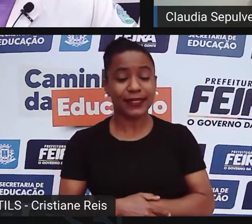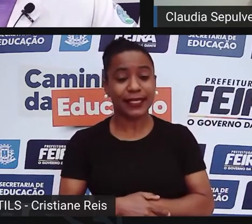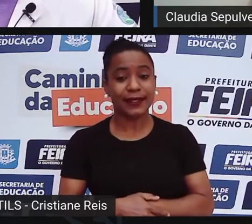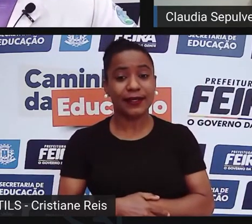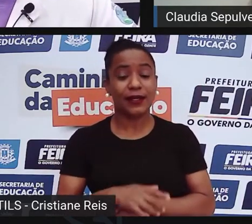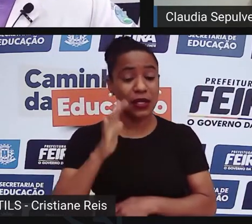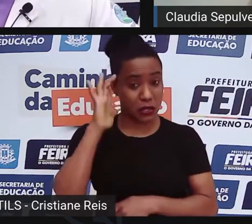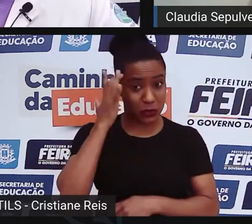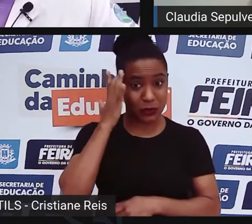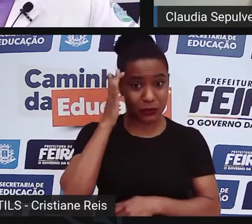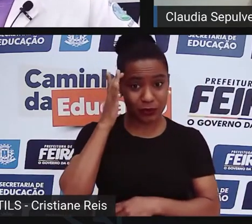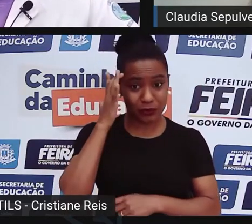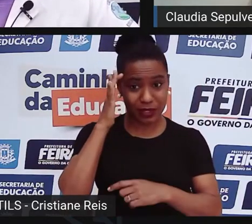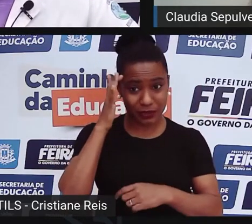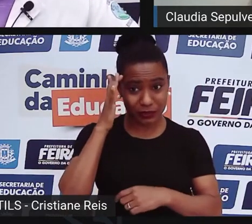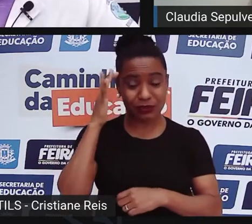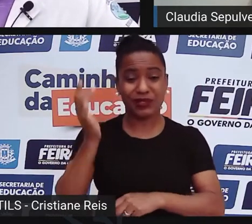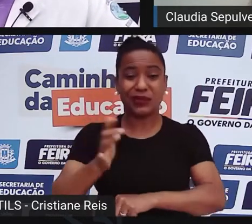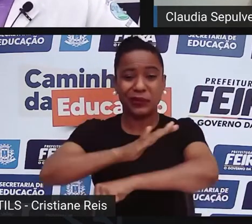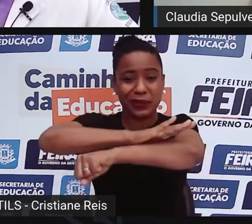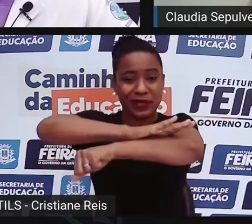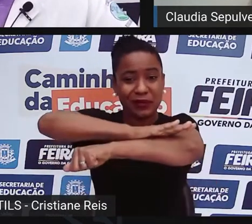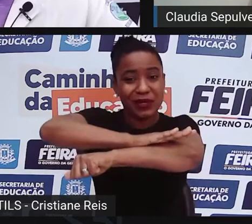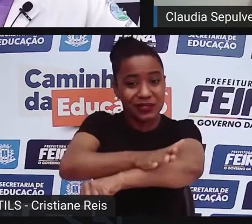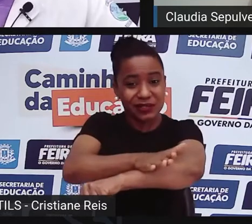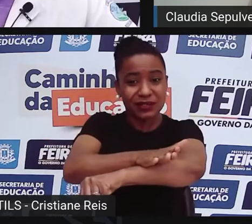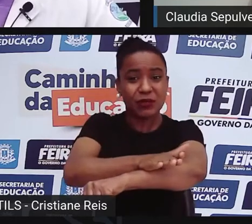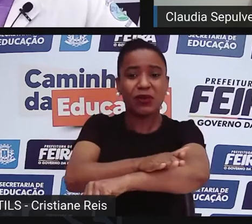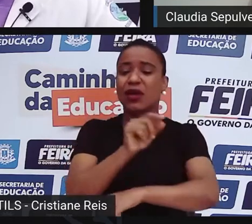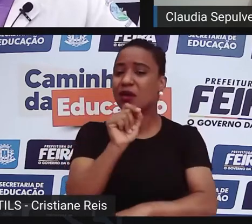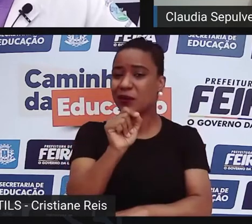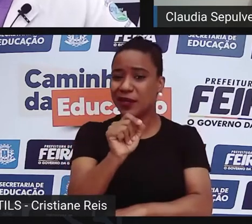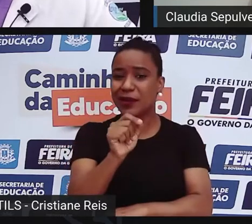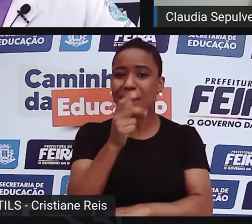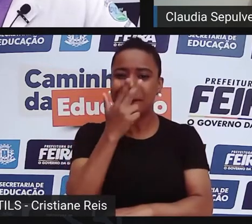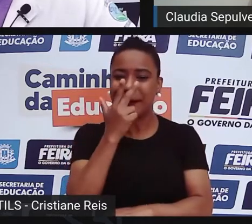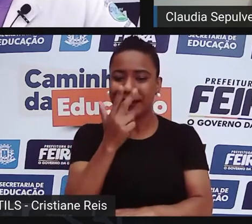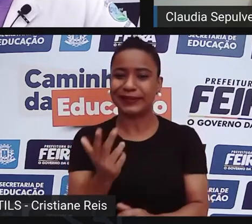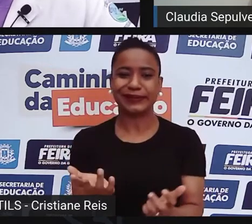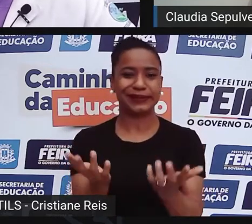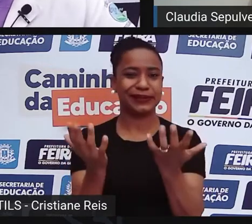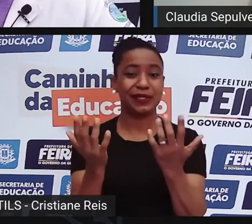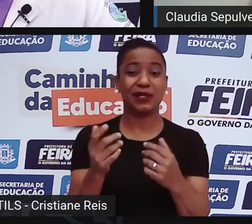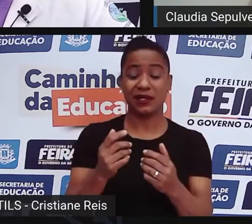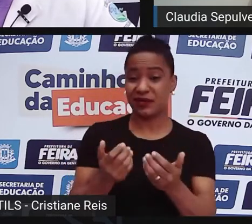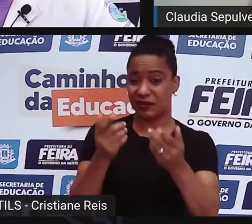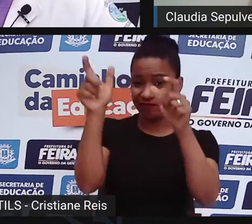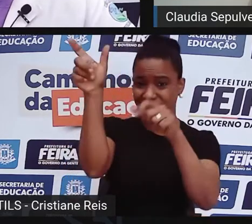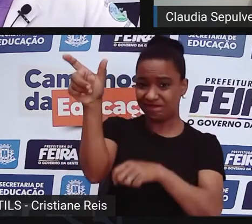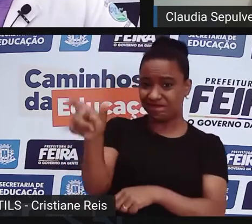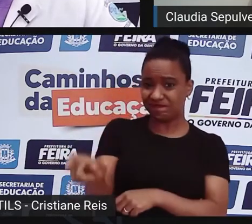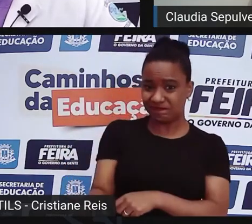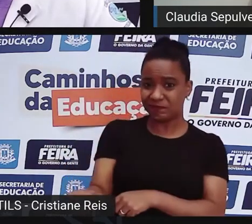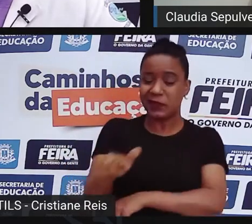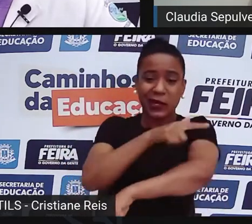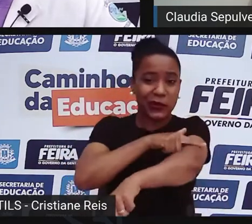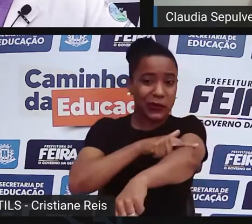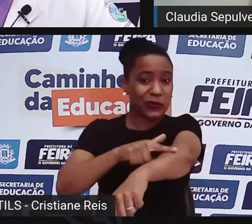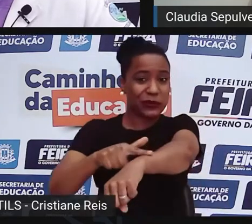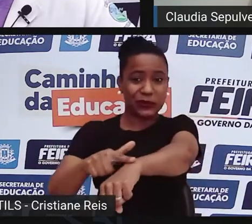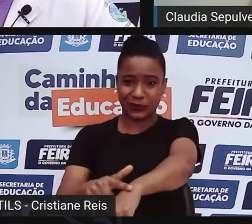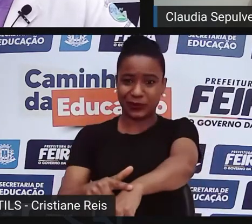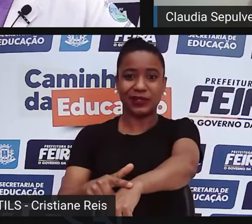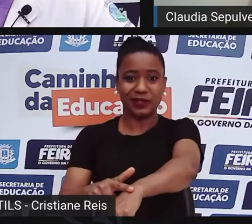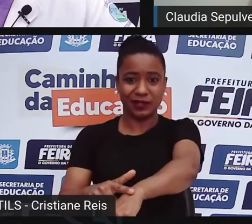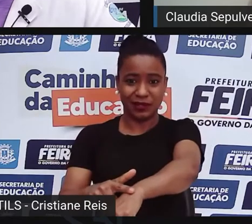conjunto de discursos e práticas, né? Que inferiorizam, discriminam pessoas a partir da